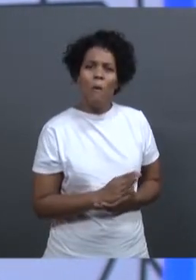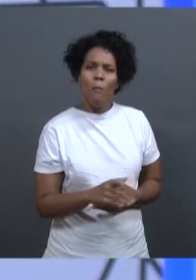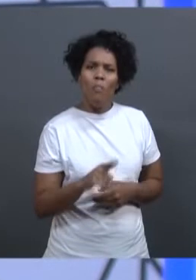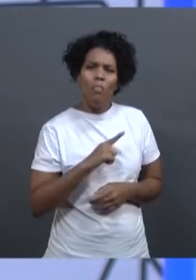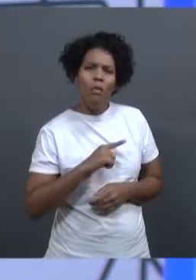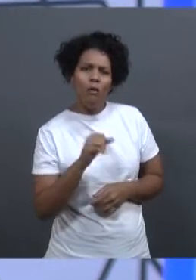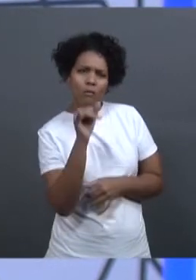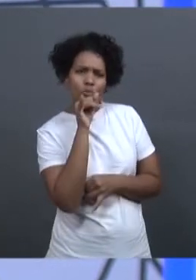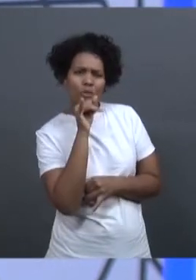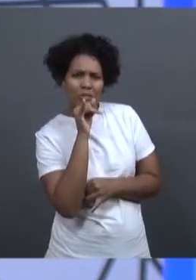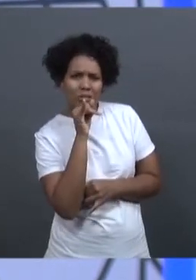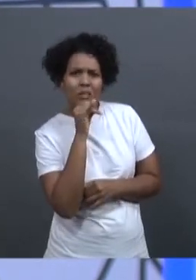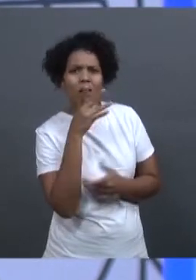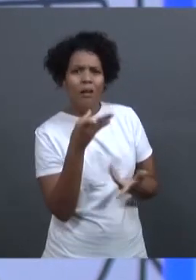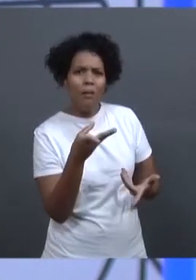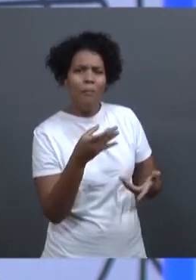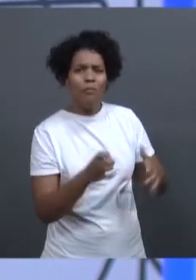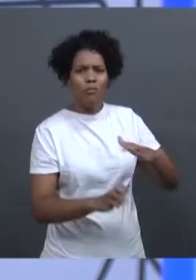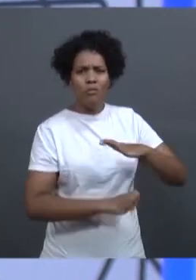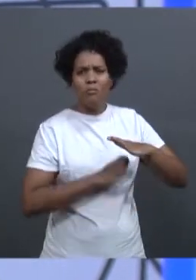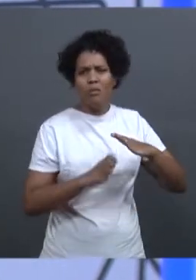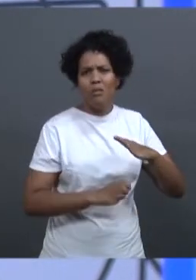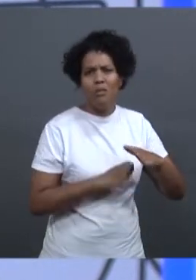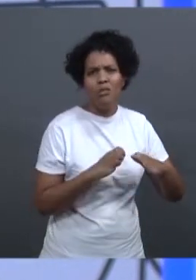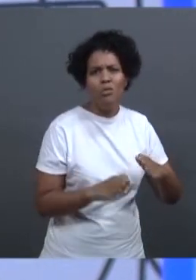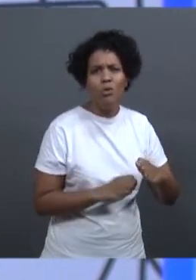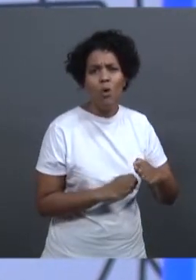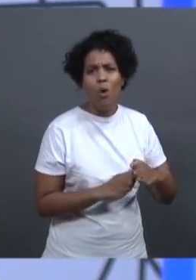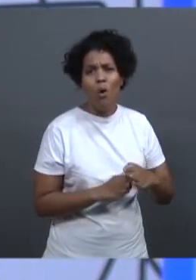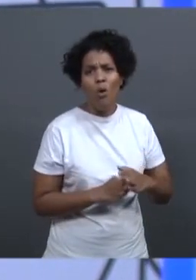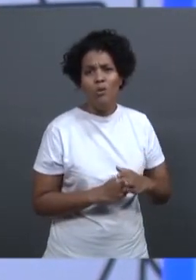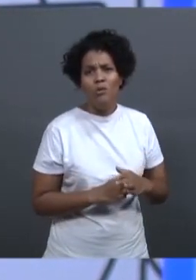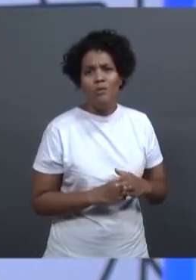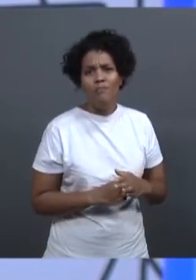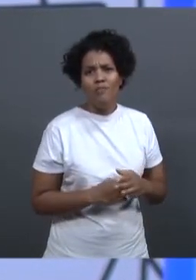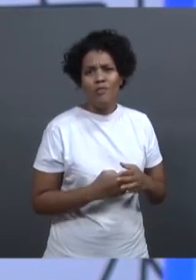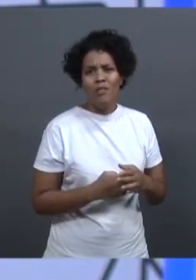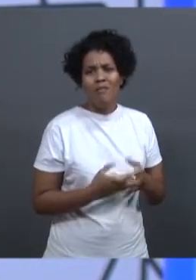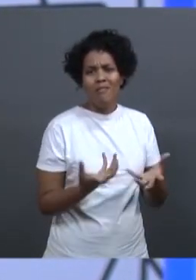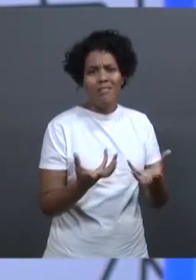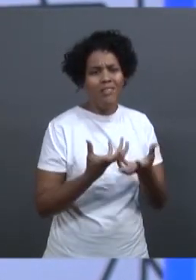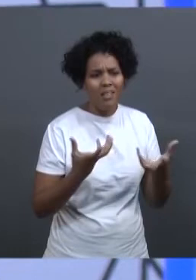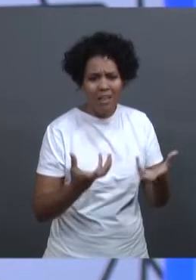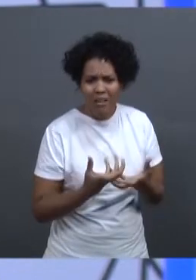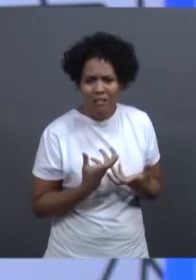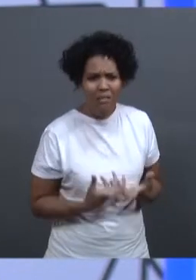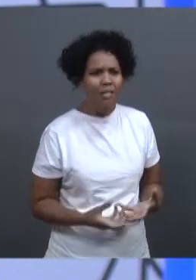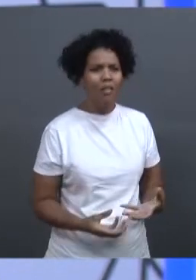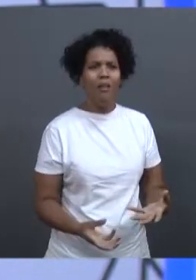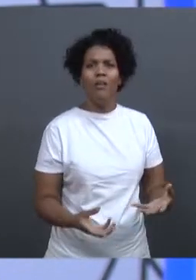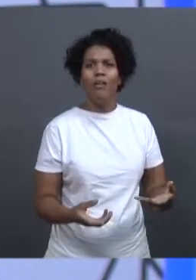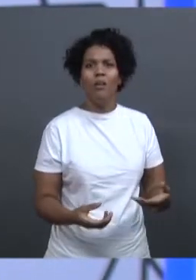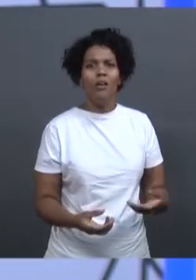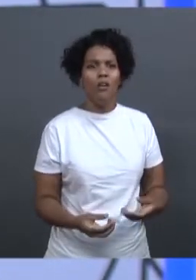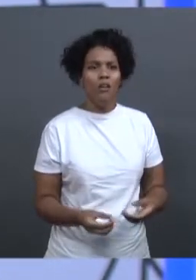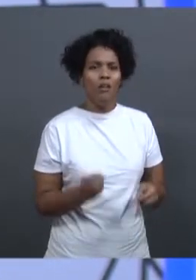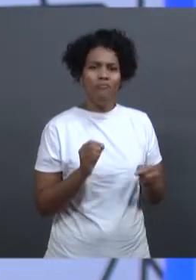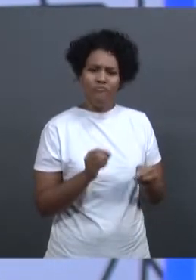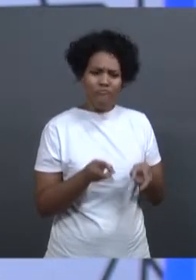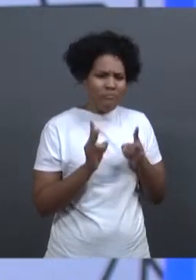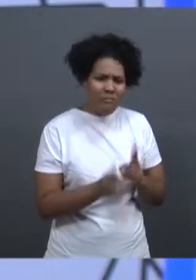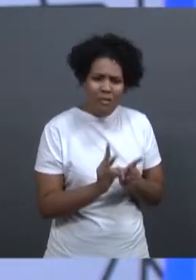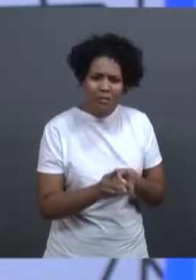queiram a qualquer custo, a custo de vidas, a custo da dignidade das pessoas